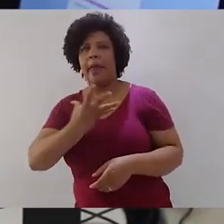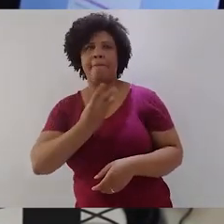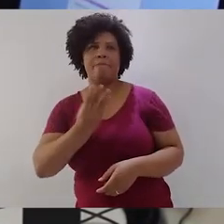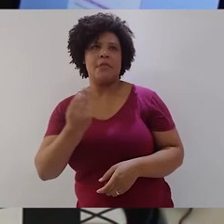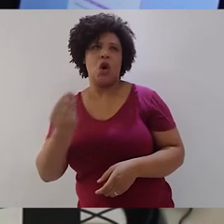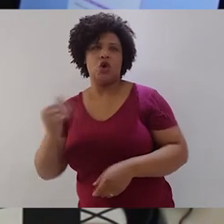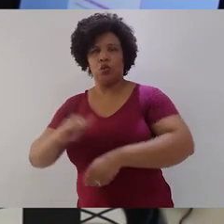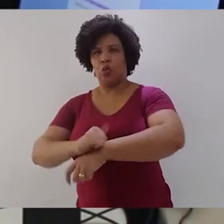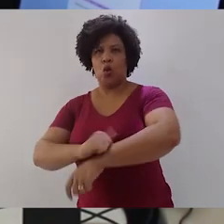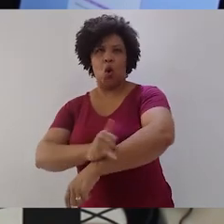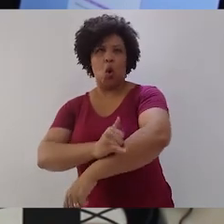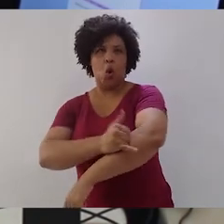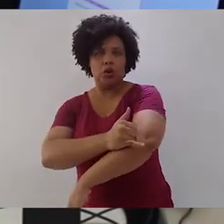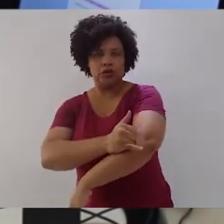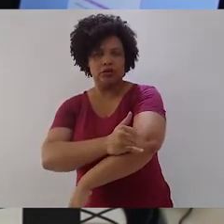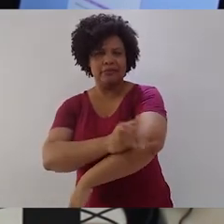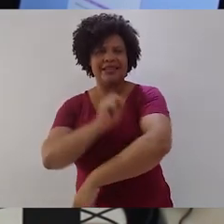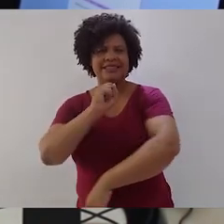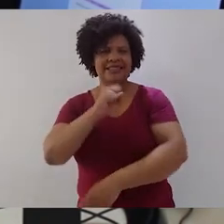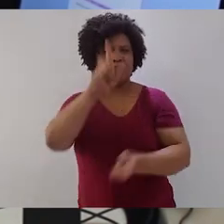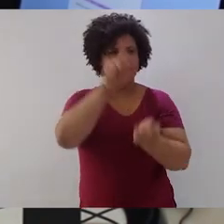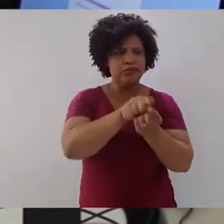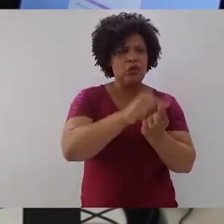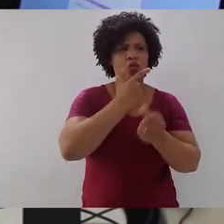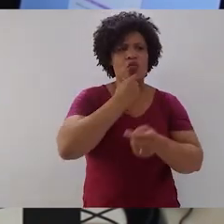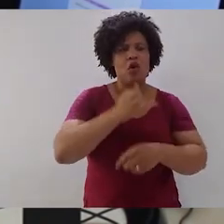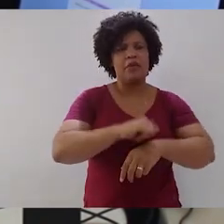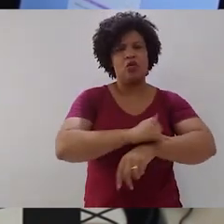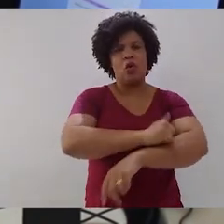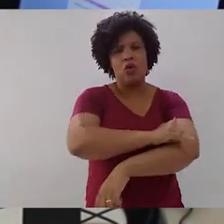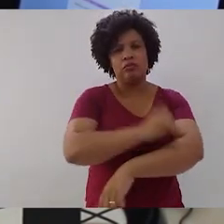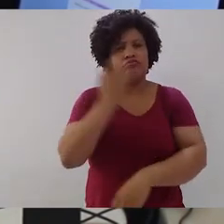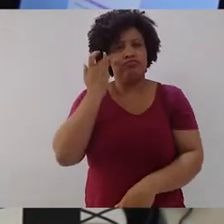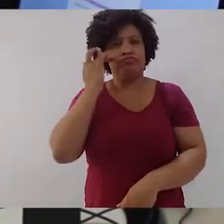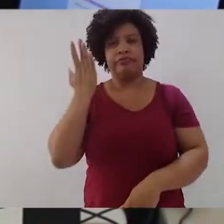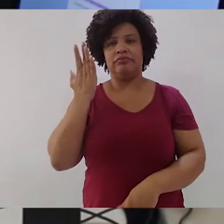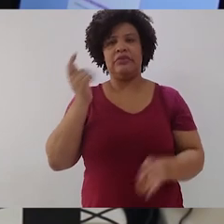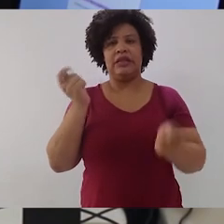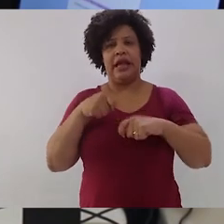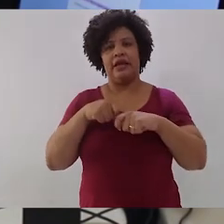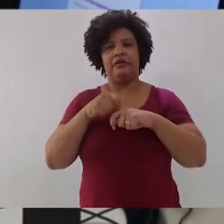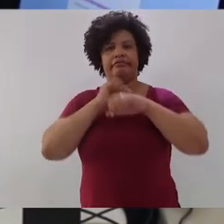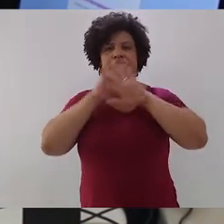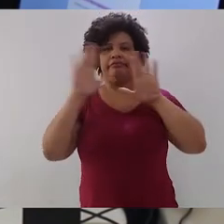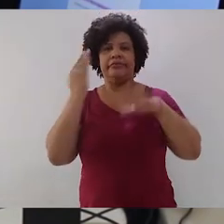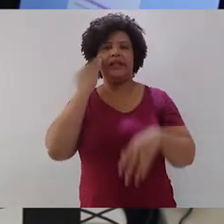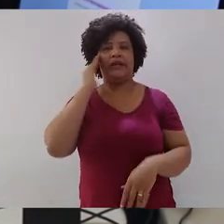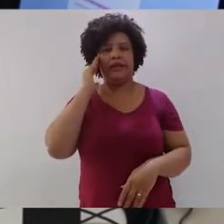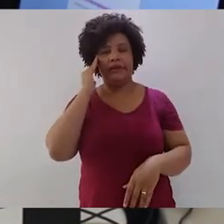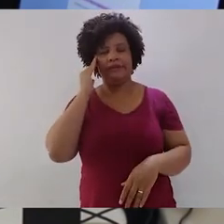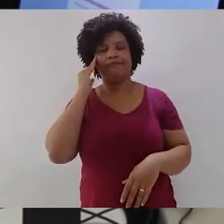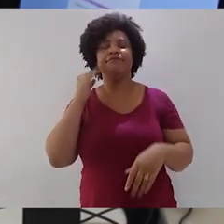com o verbo ser é uma pista muito clara para eu enxergar termos que podem ser retirados. há também os